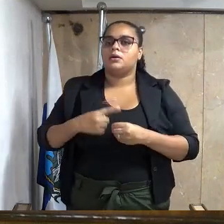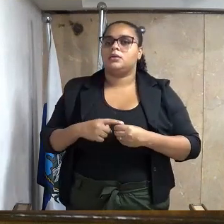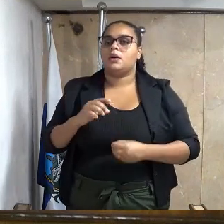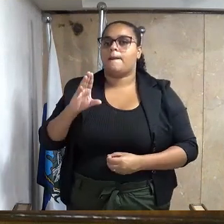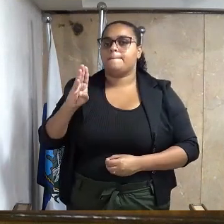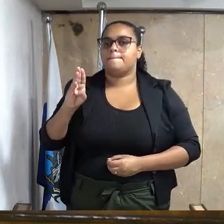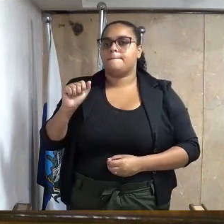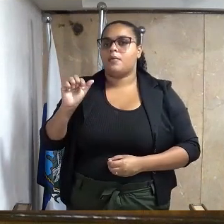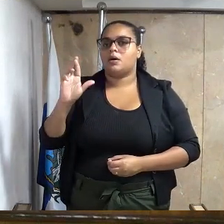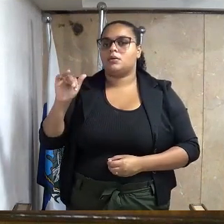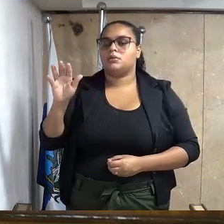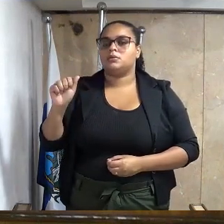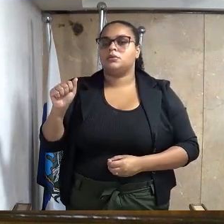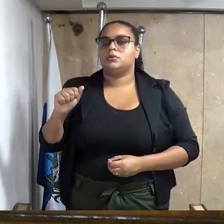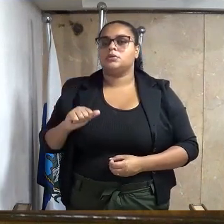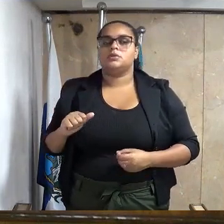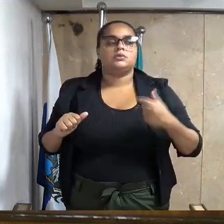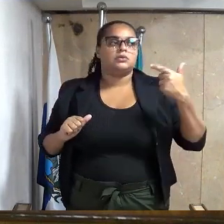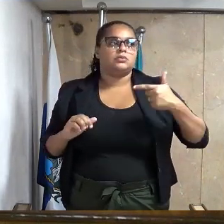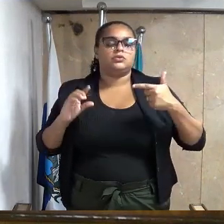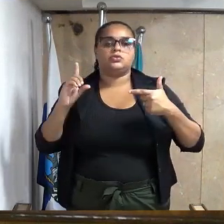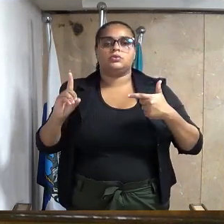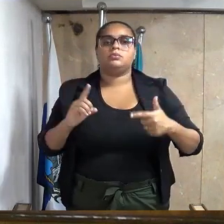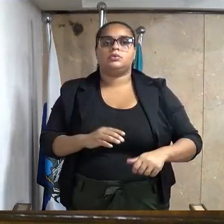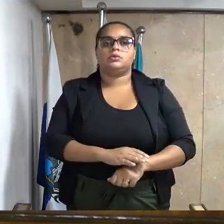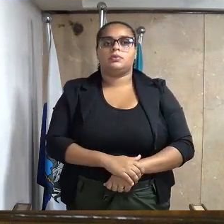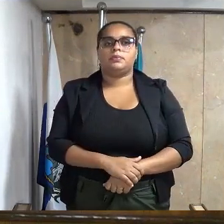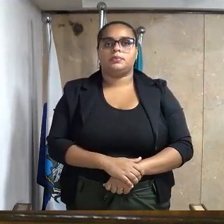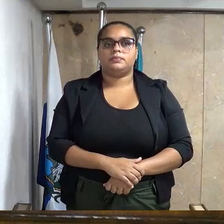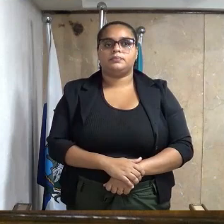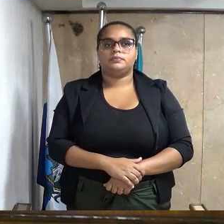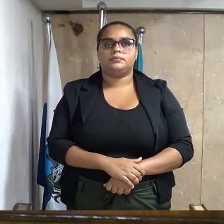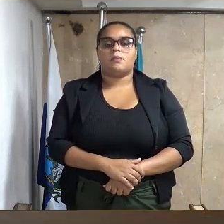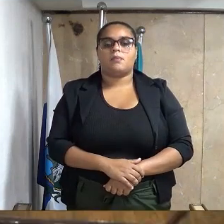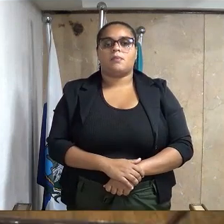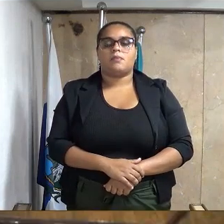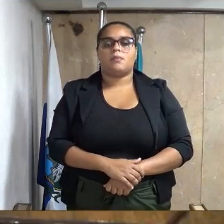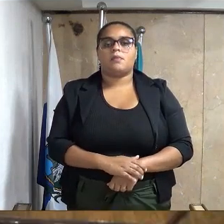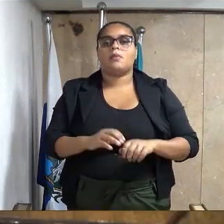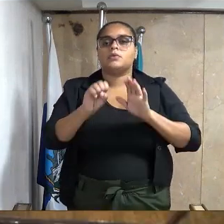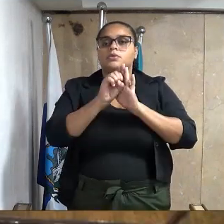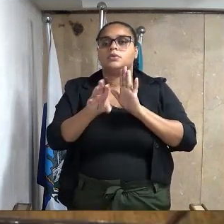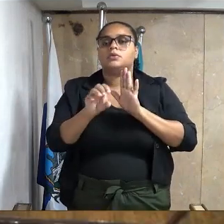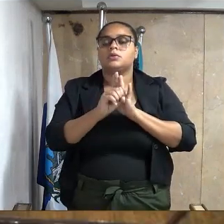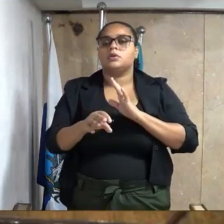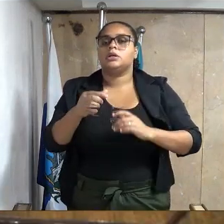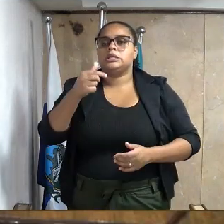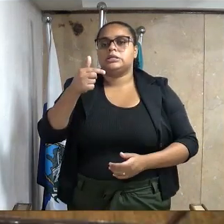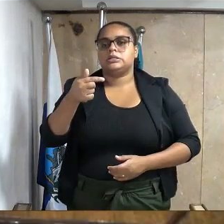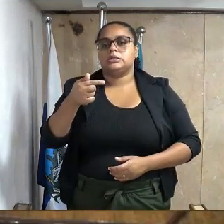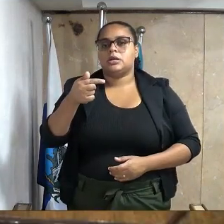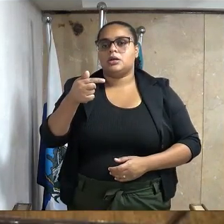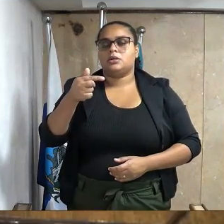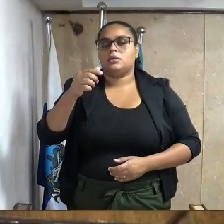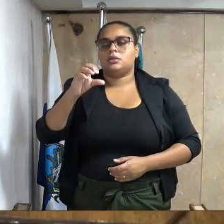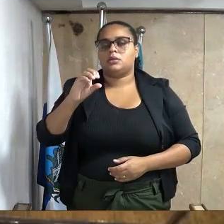Balneário Ana Clara, segundo o distrito desse município. Indicação número 7096,